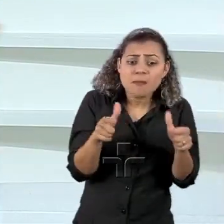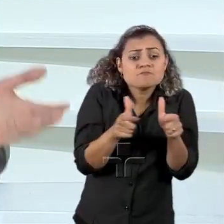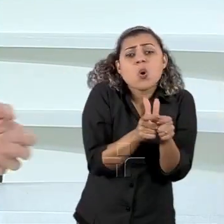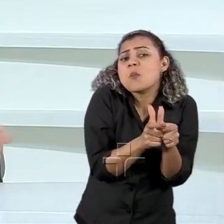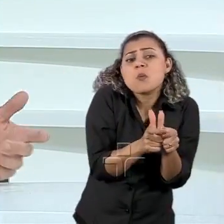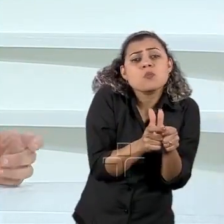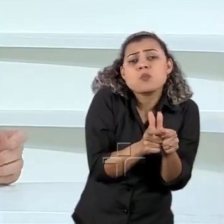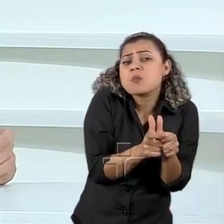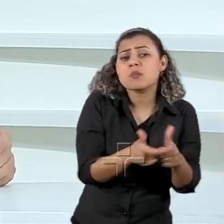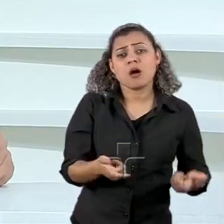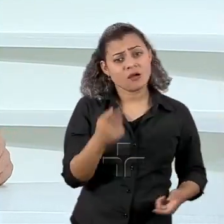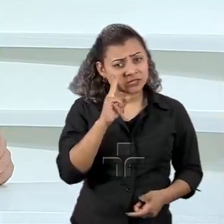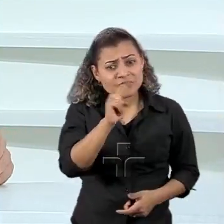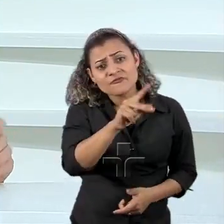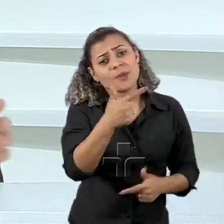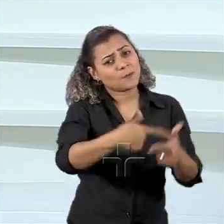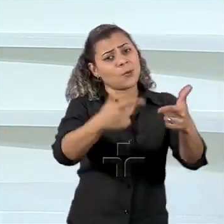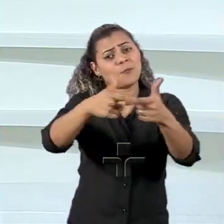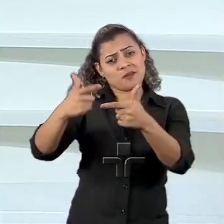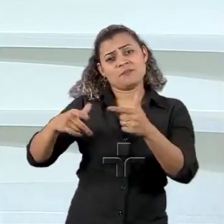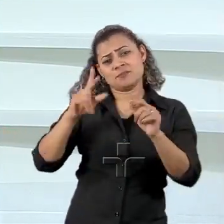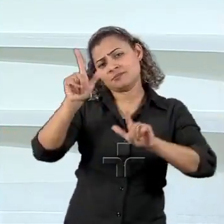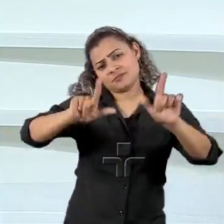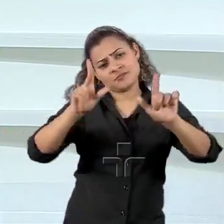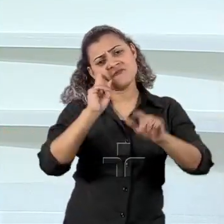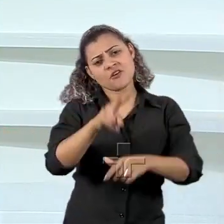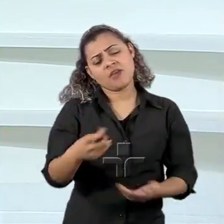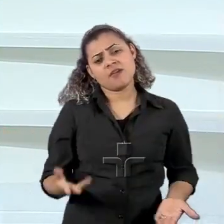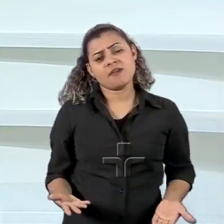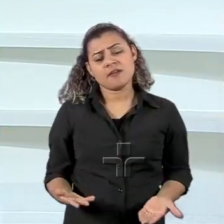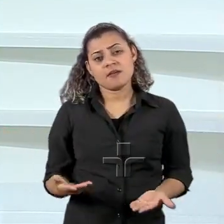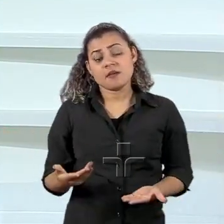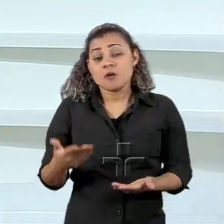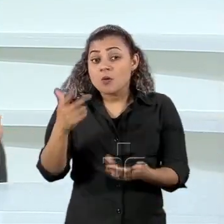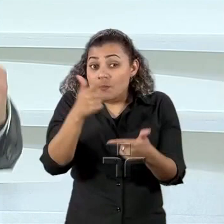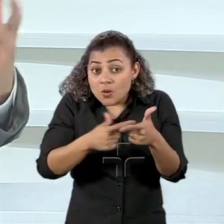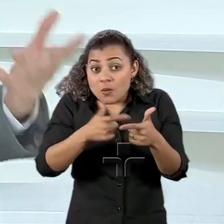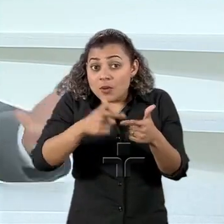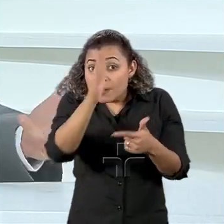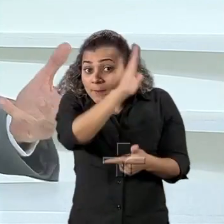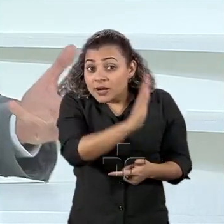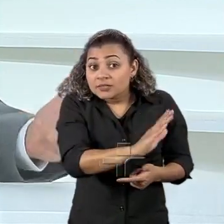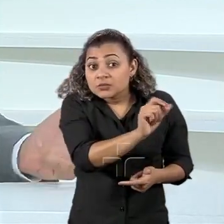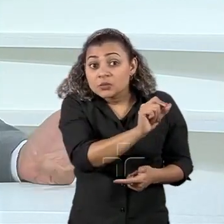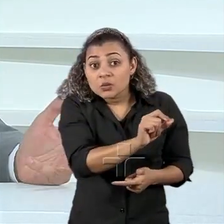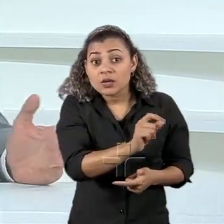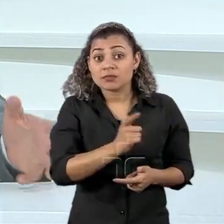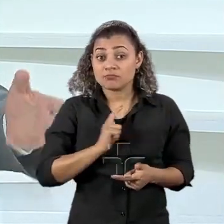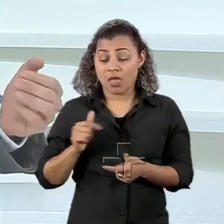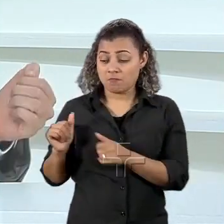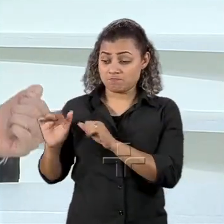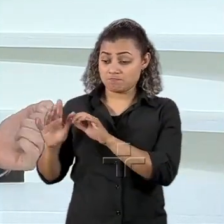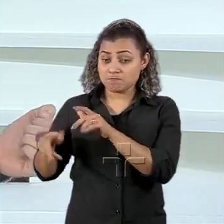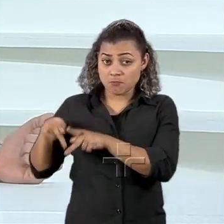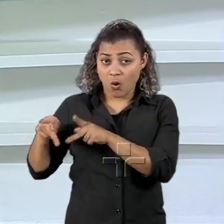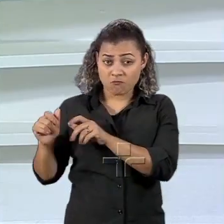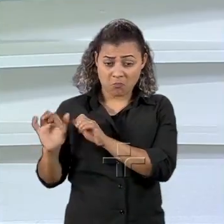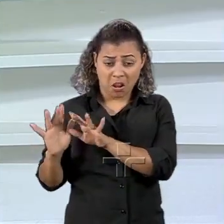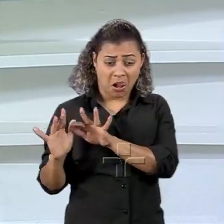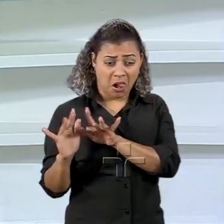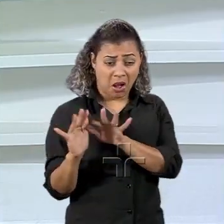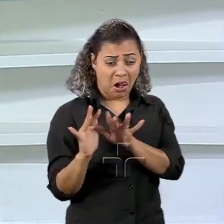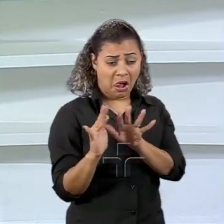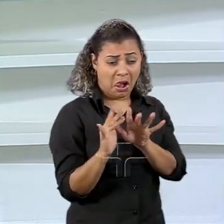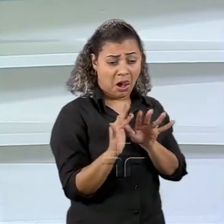recursos a gente está vendo as imagens na televisão não é um problema grande para o Brasil são algumas dezenas de milhares de pessoas daria para internalizar